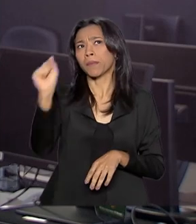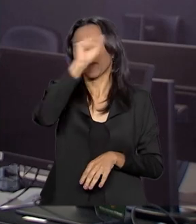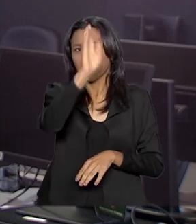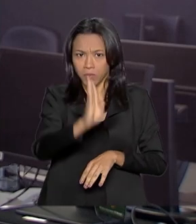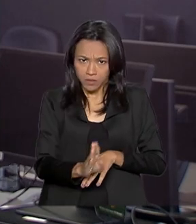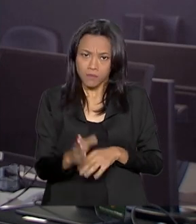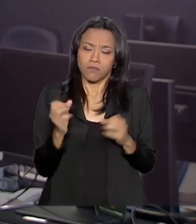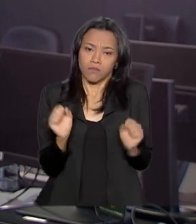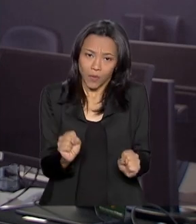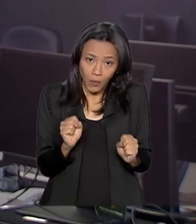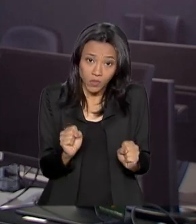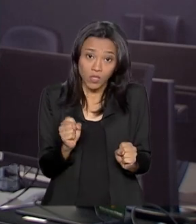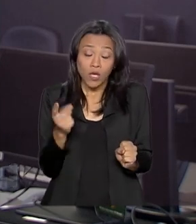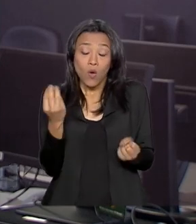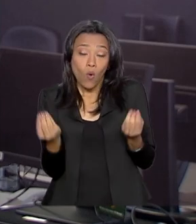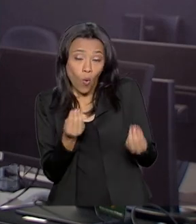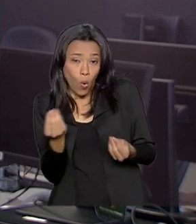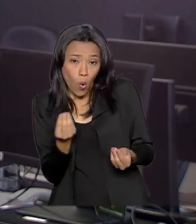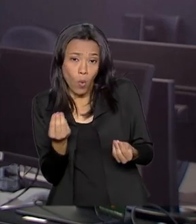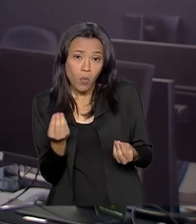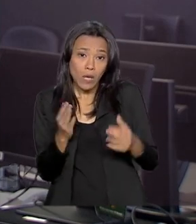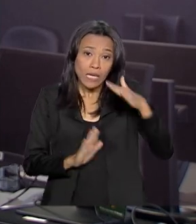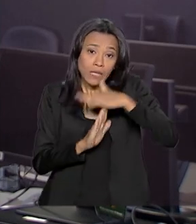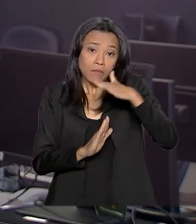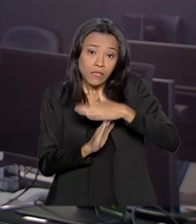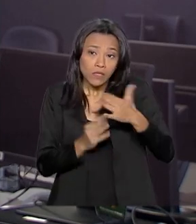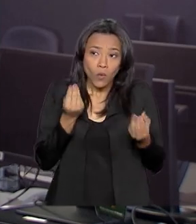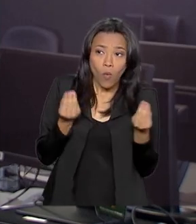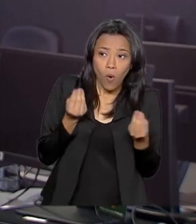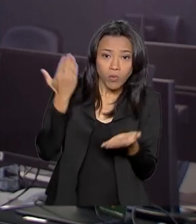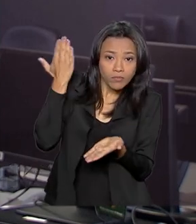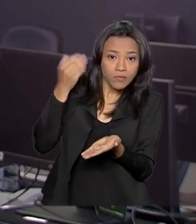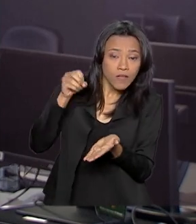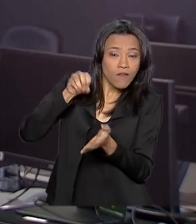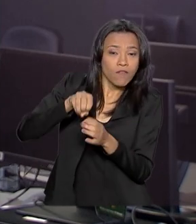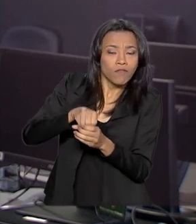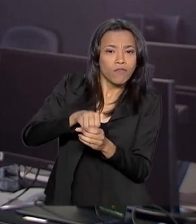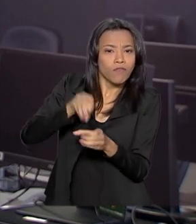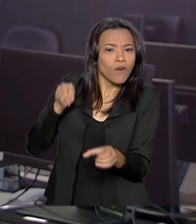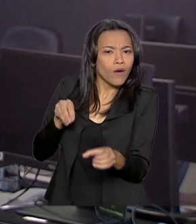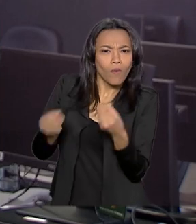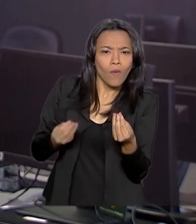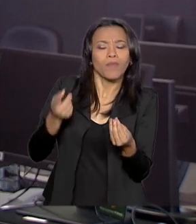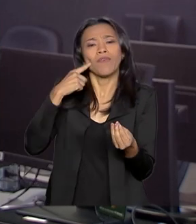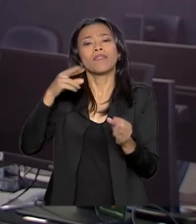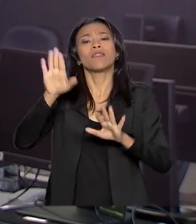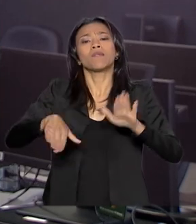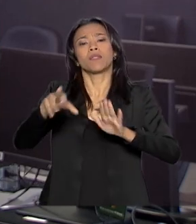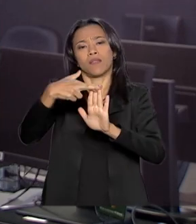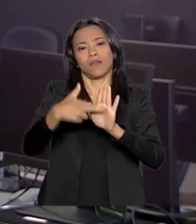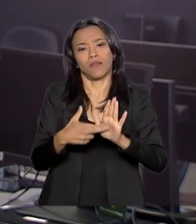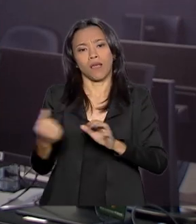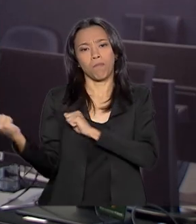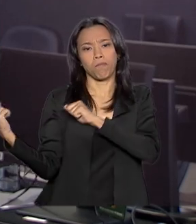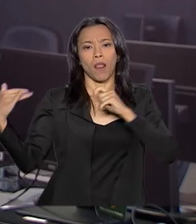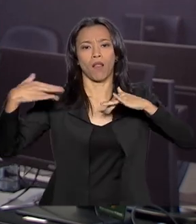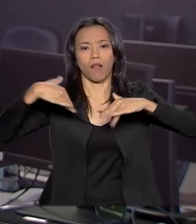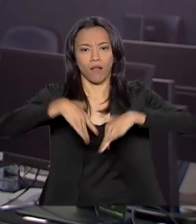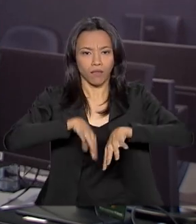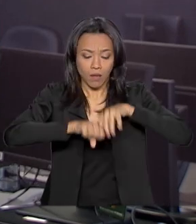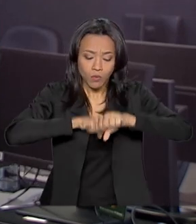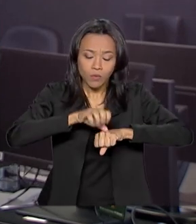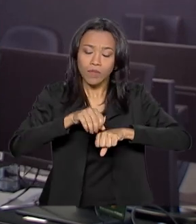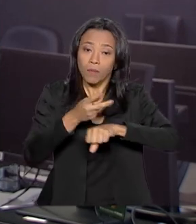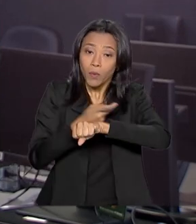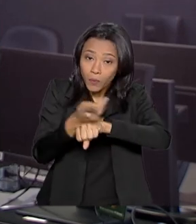mudam de acordo com a procura. E os candidatos podem escolher até duas opções de cursos e fazer alterações ao